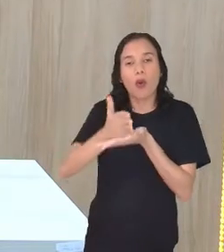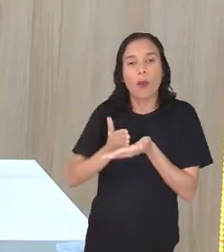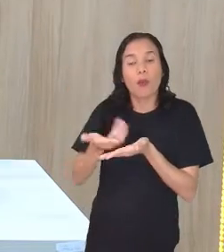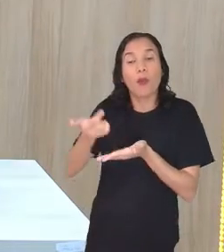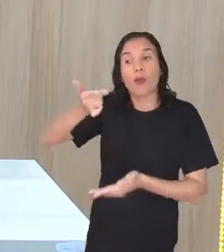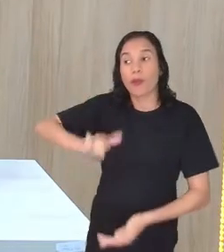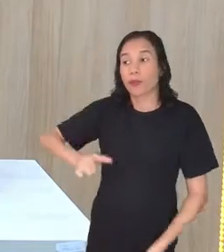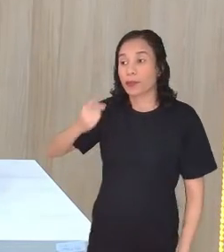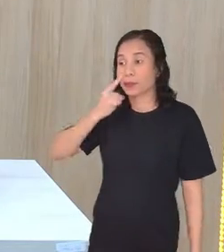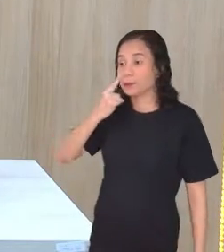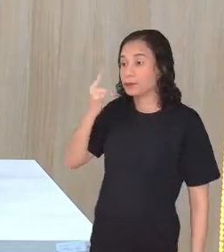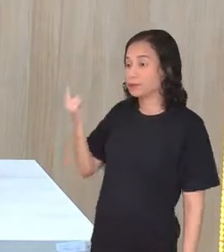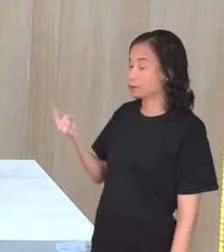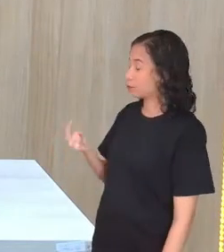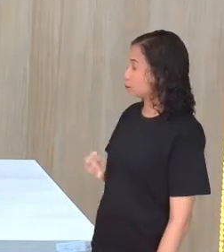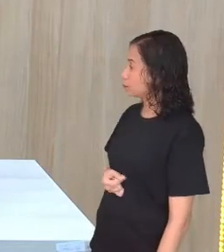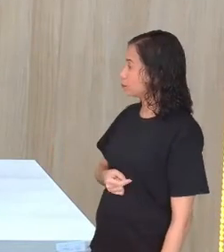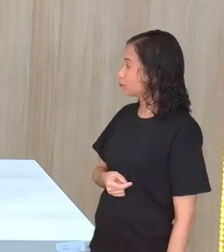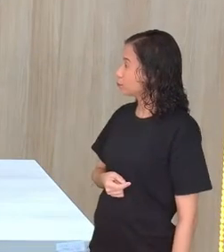olha aqui, em cima,